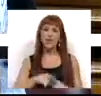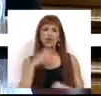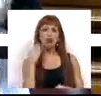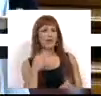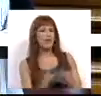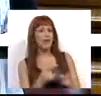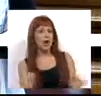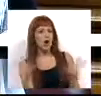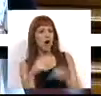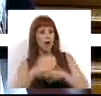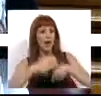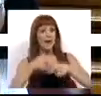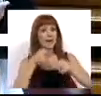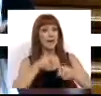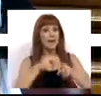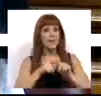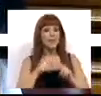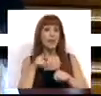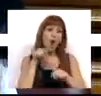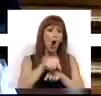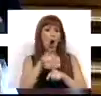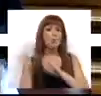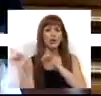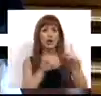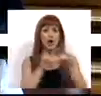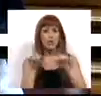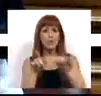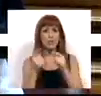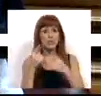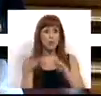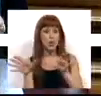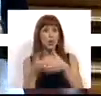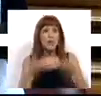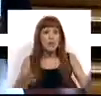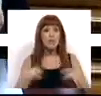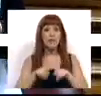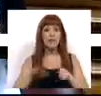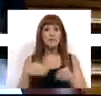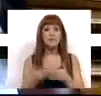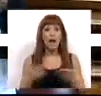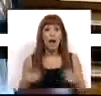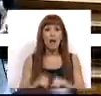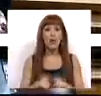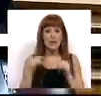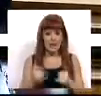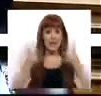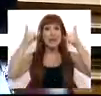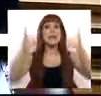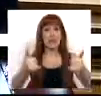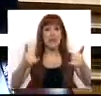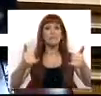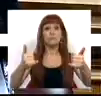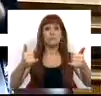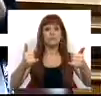os jovens, esta nova geração, à utilização do transporte coletivo, isto leva a que, posteriormente,